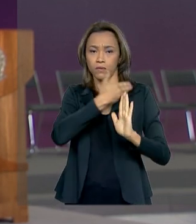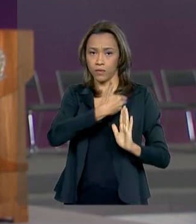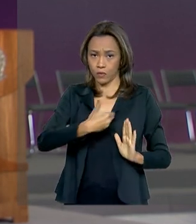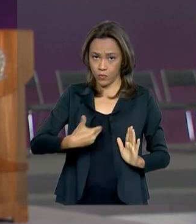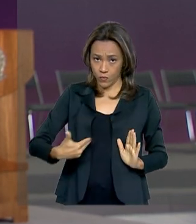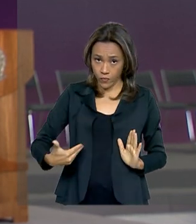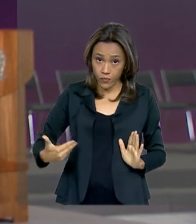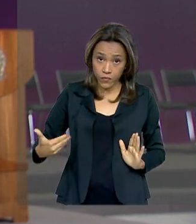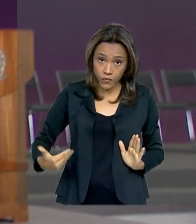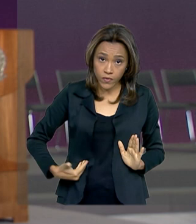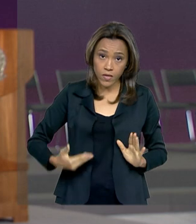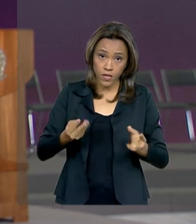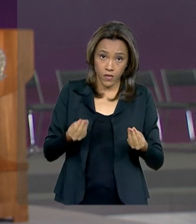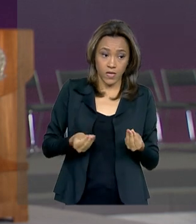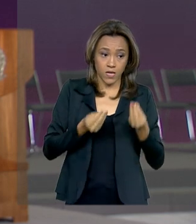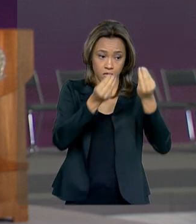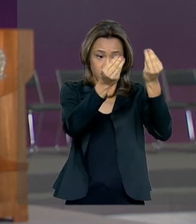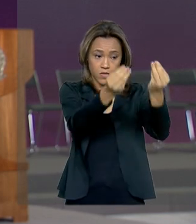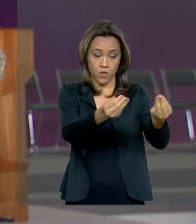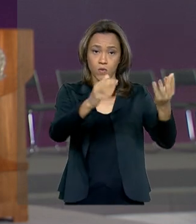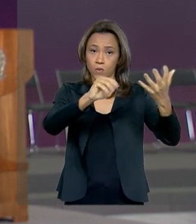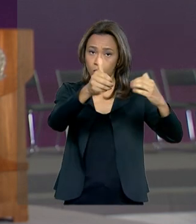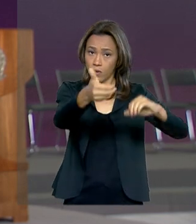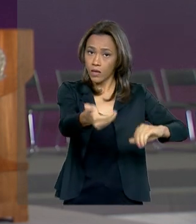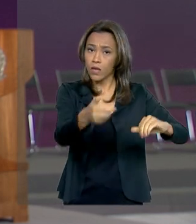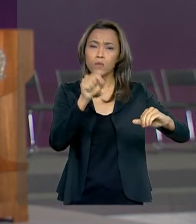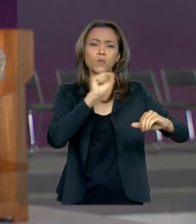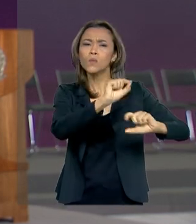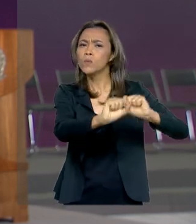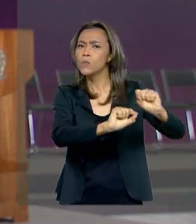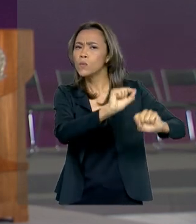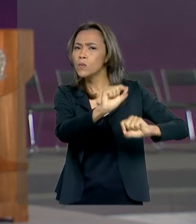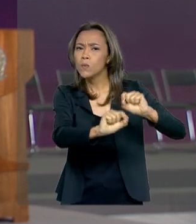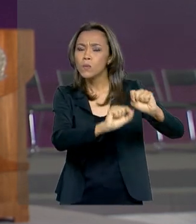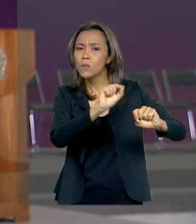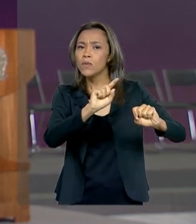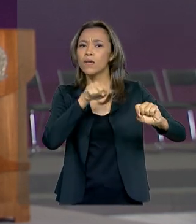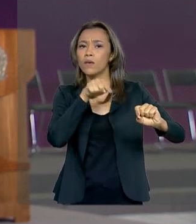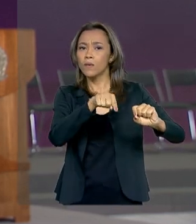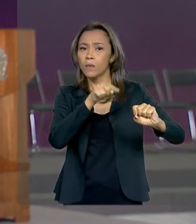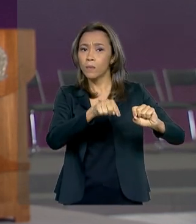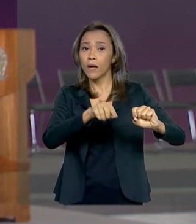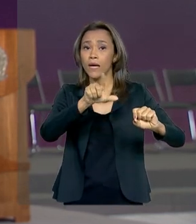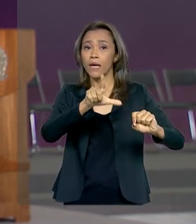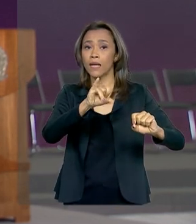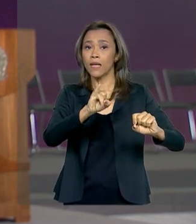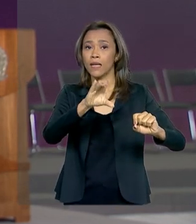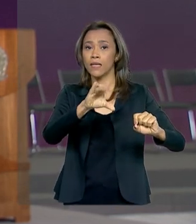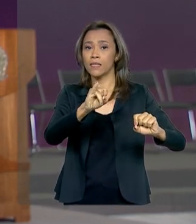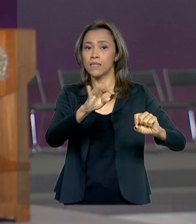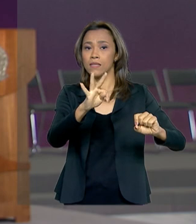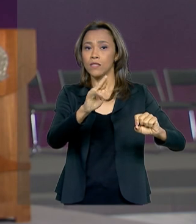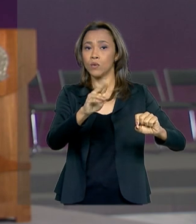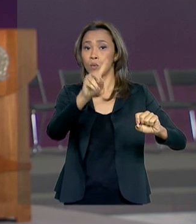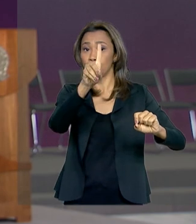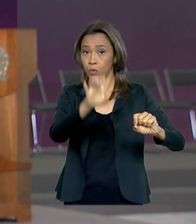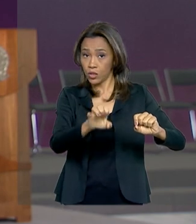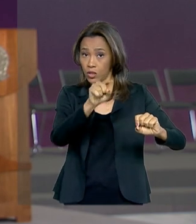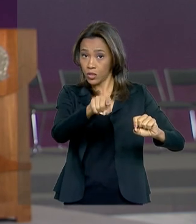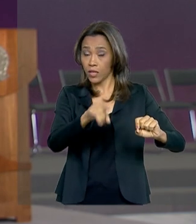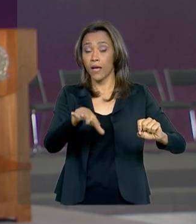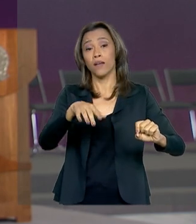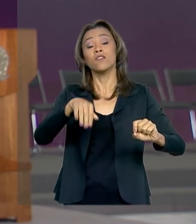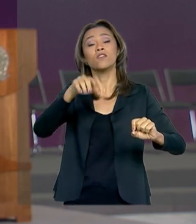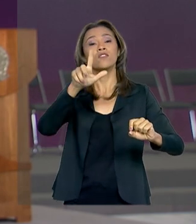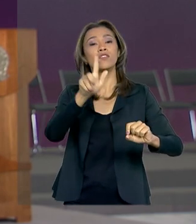entregou no Congresso Nacional, que estabelece uma excludente de ilicitude para ações da garantia da lei da ordem,